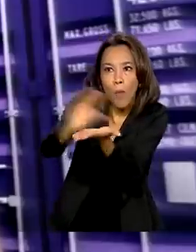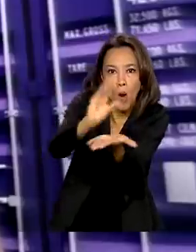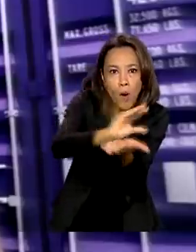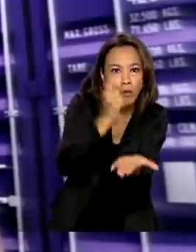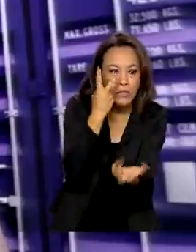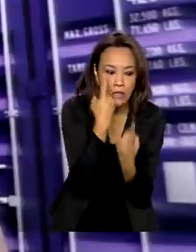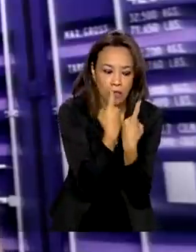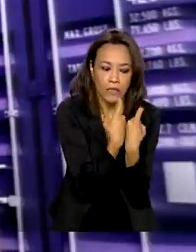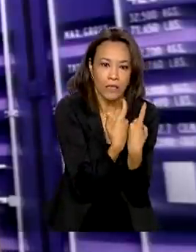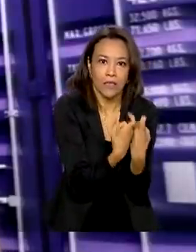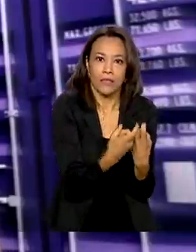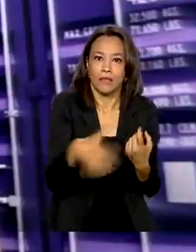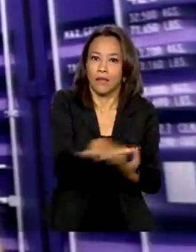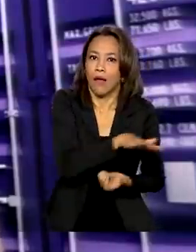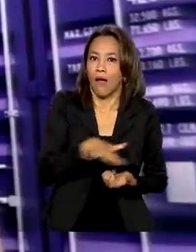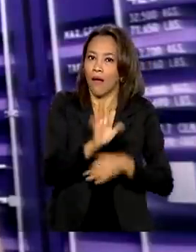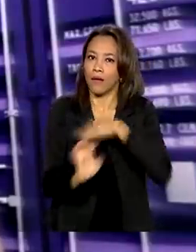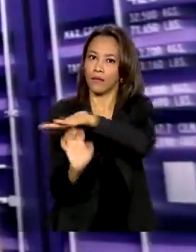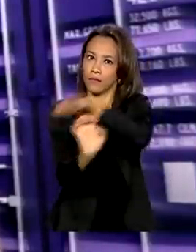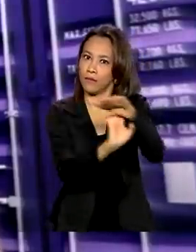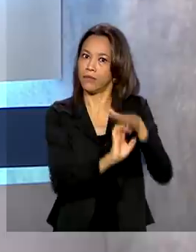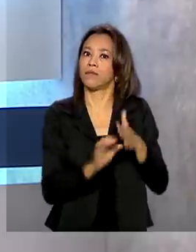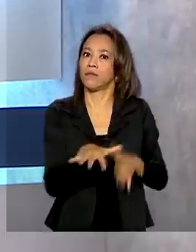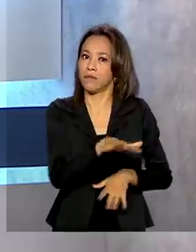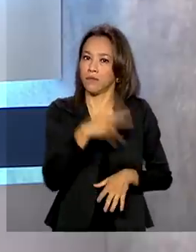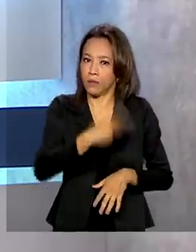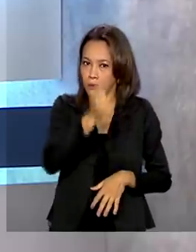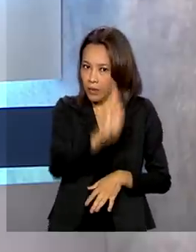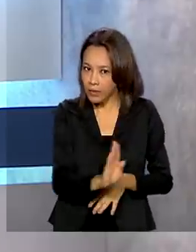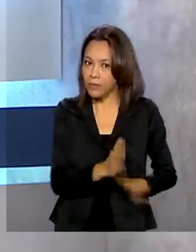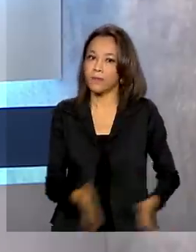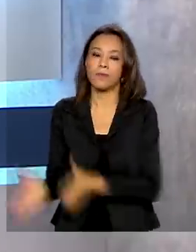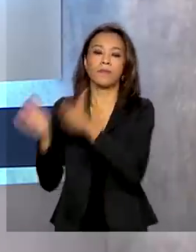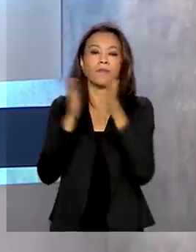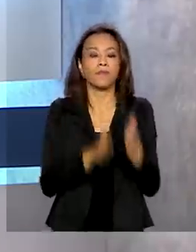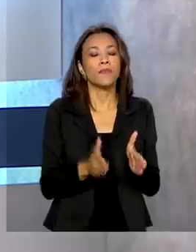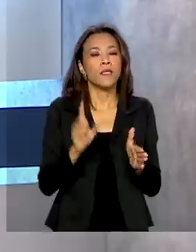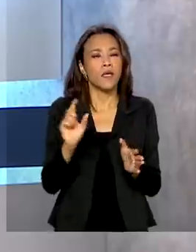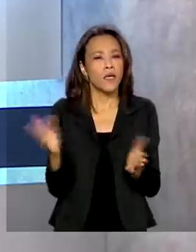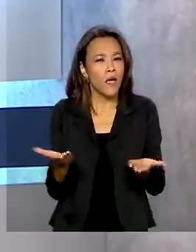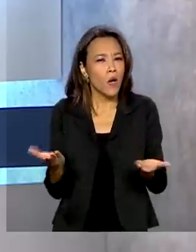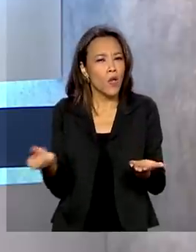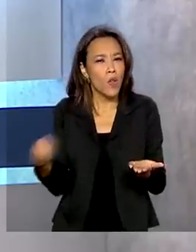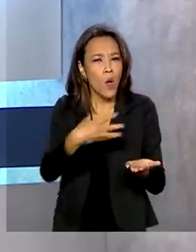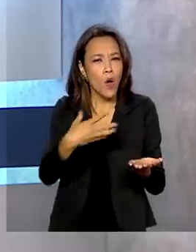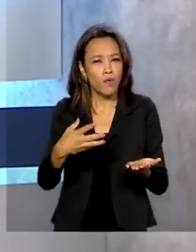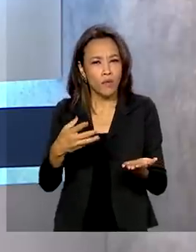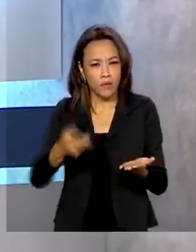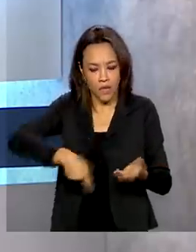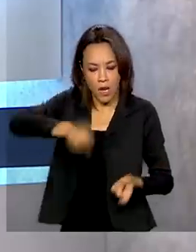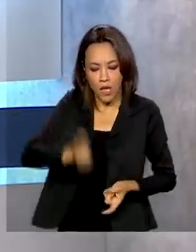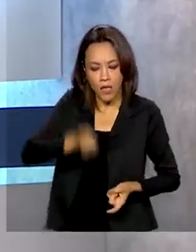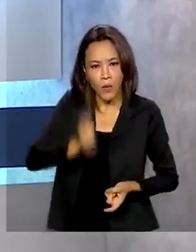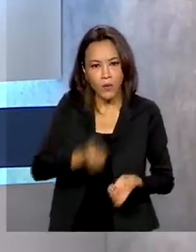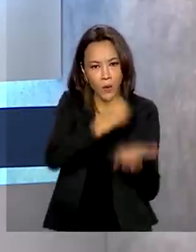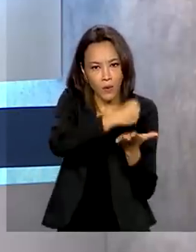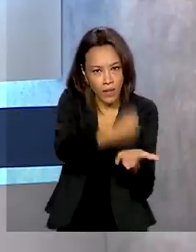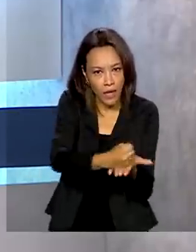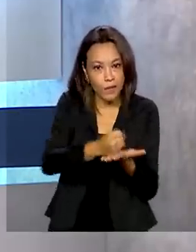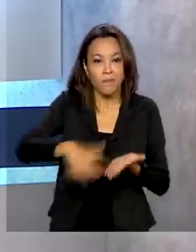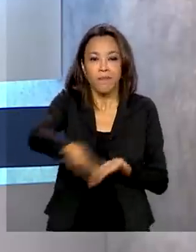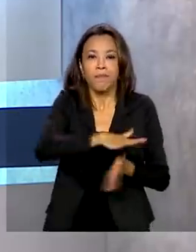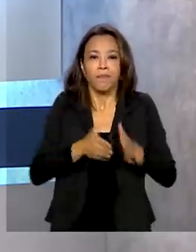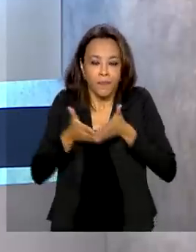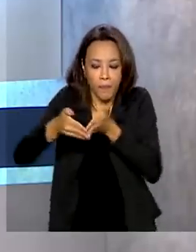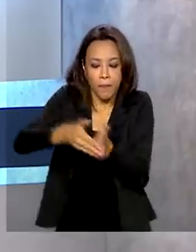privada na infraestrutura portuária do Brasil. E com a previsão de novos leilões e contratos, o setor portuário